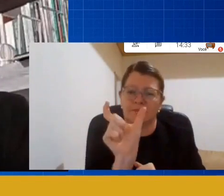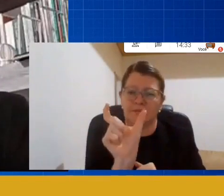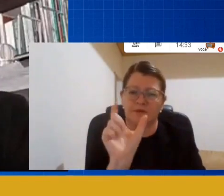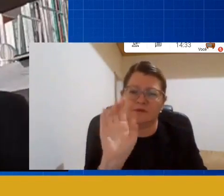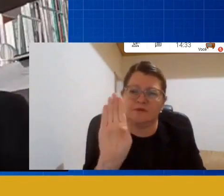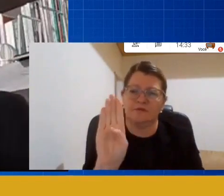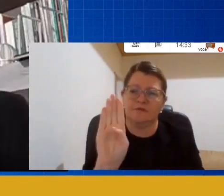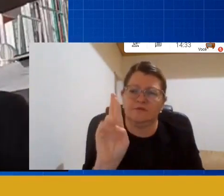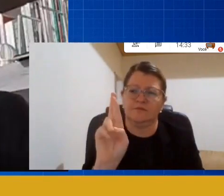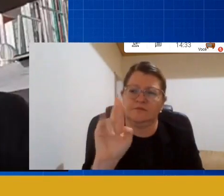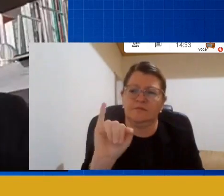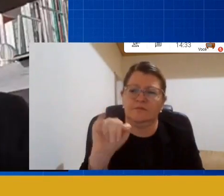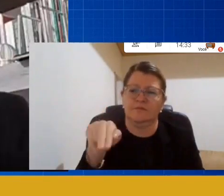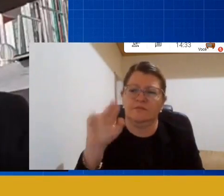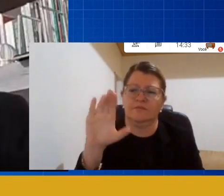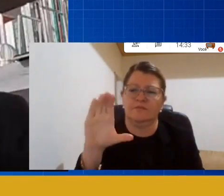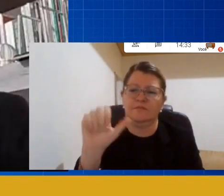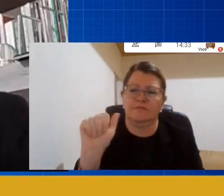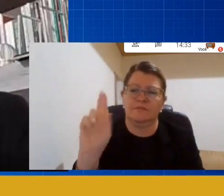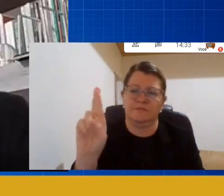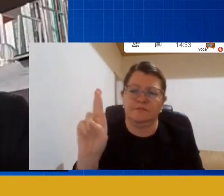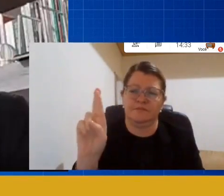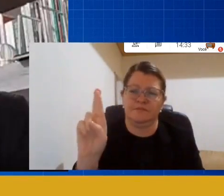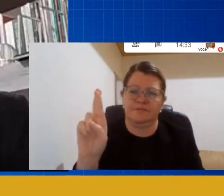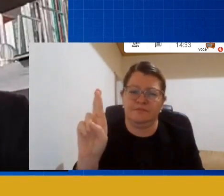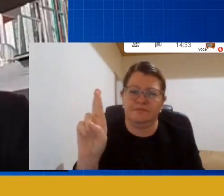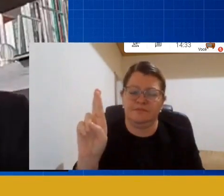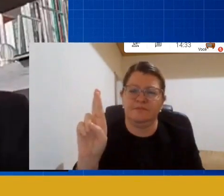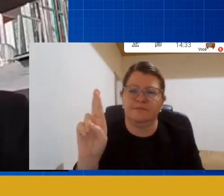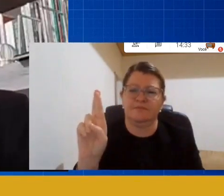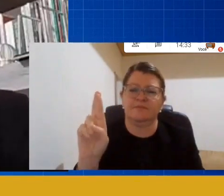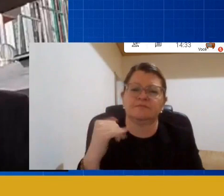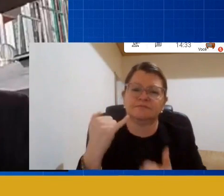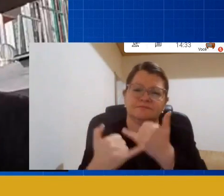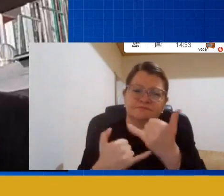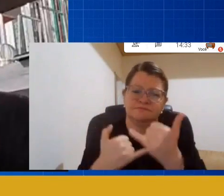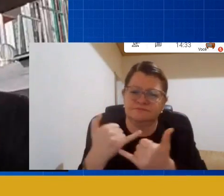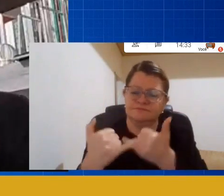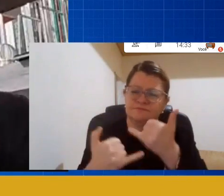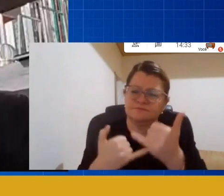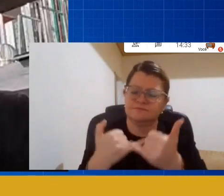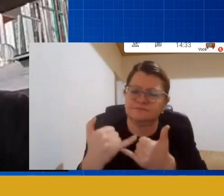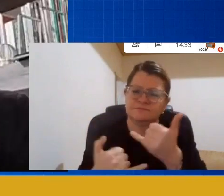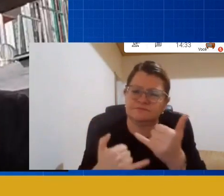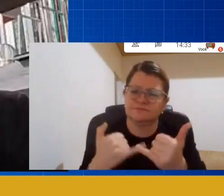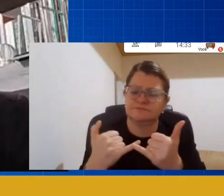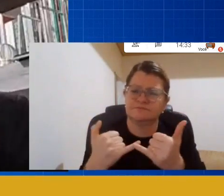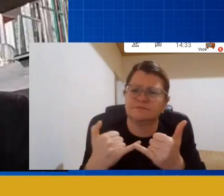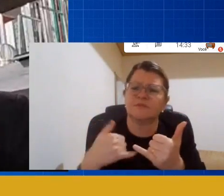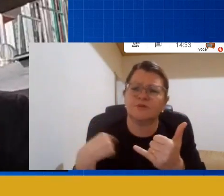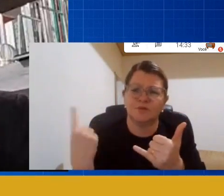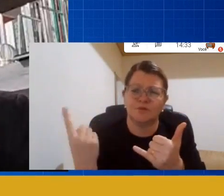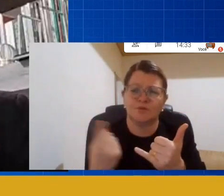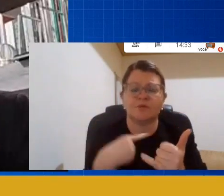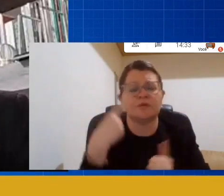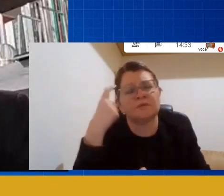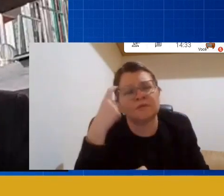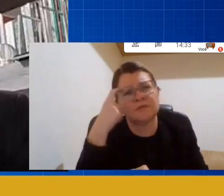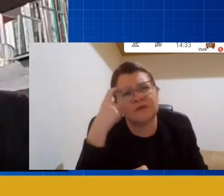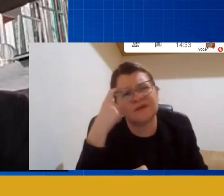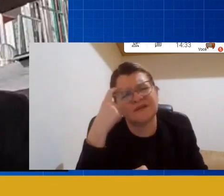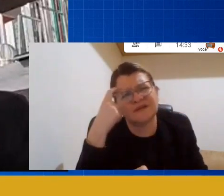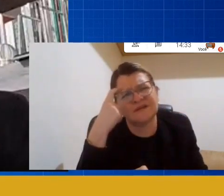e aí eu acho que é importante no Brasil a gente dizer meia culpa porque nós temos que ser humildes ao ponto de